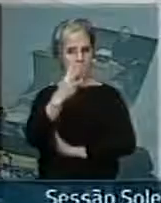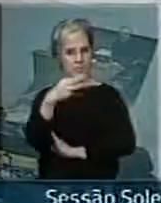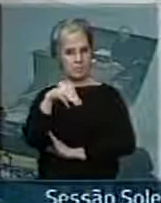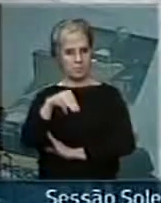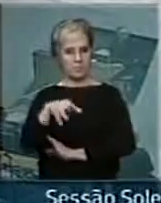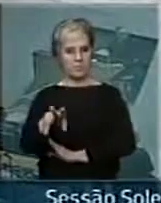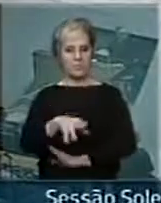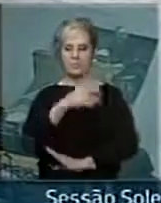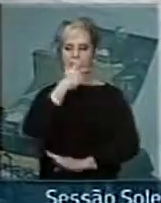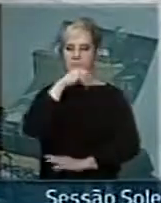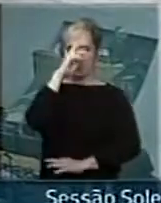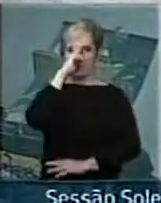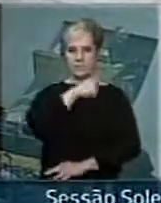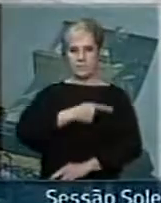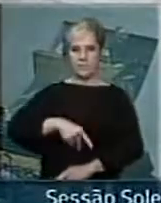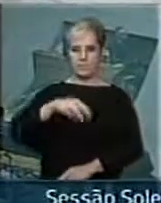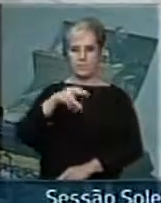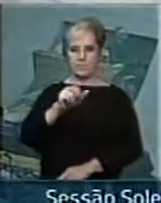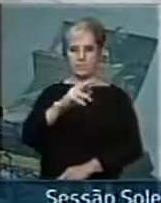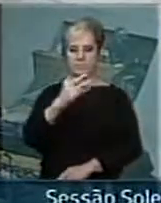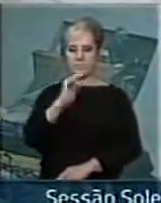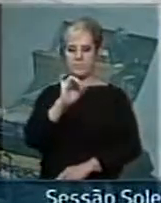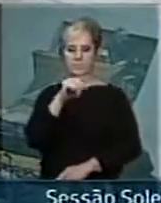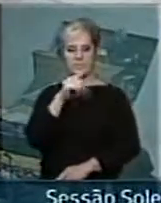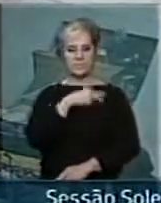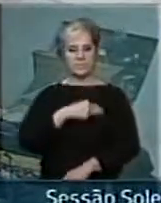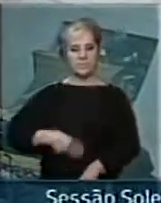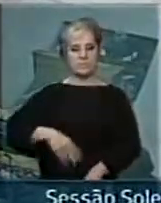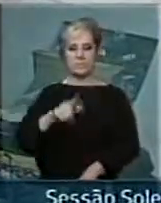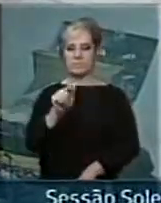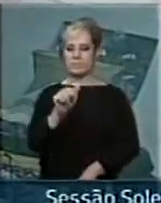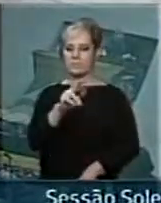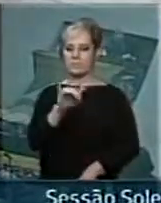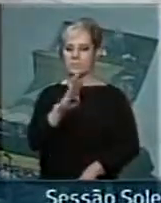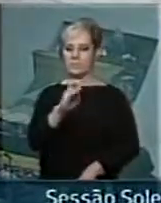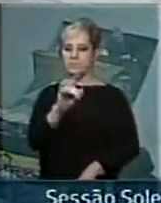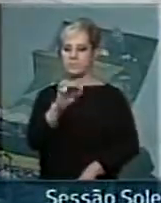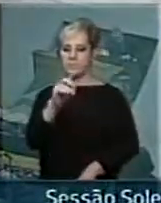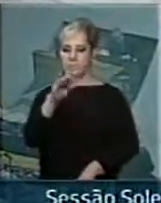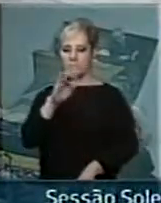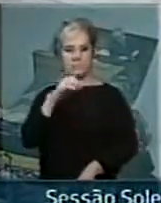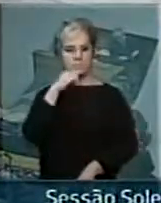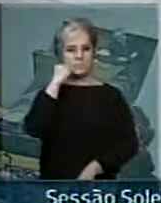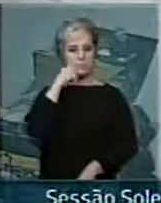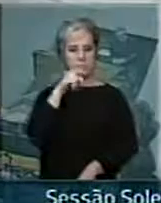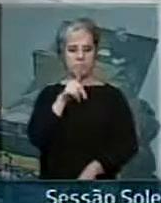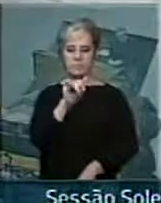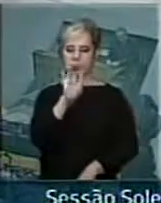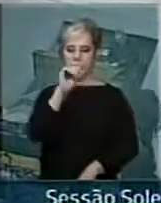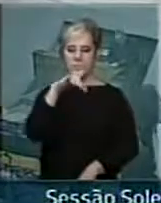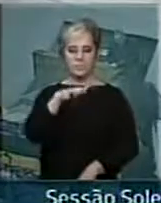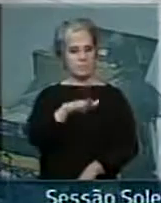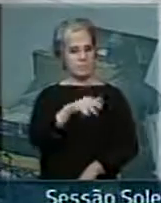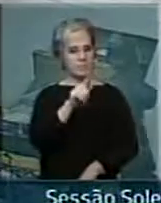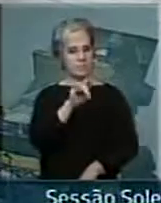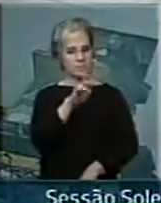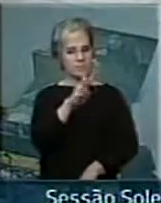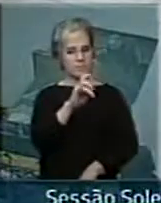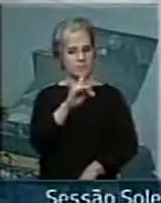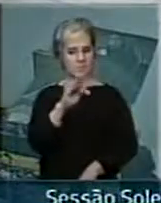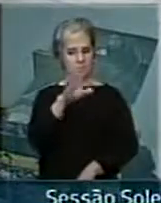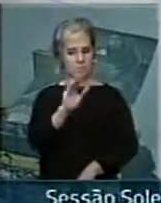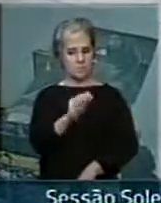Presidente Marçal, ministro Garibaldi, senador Paim, senhor Gilberto Laurinho,